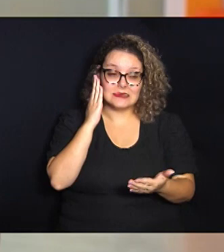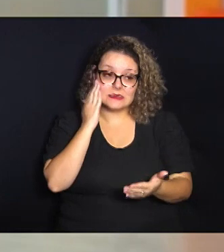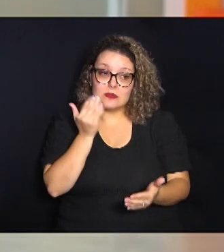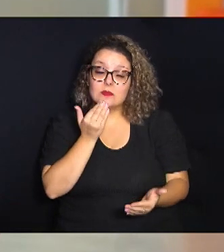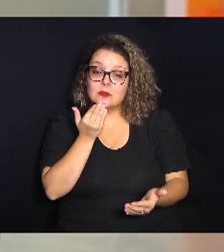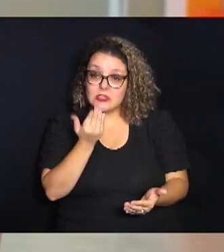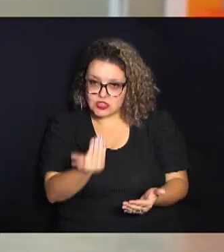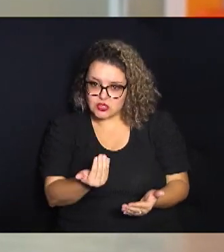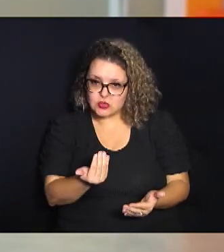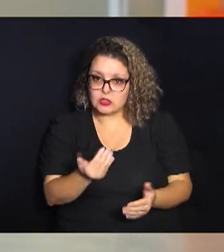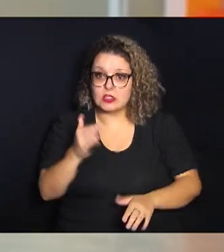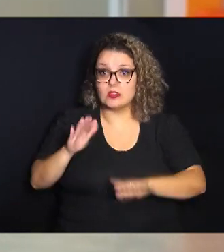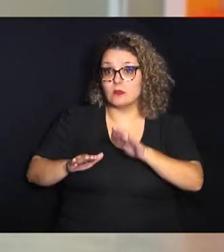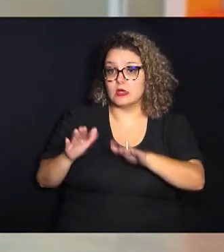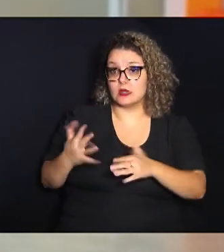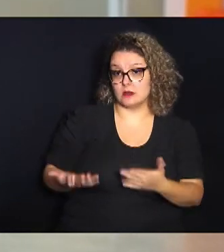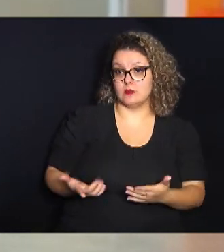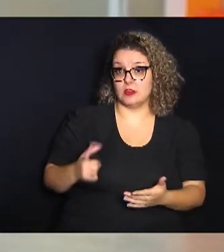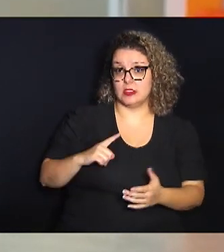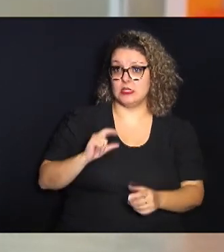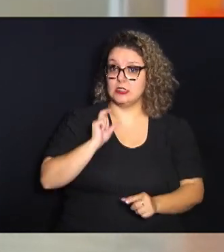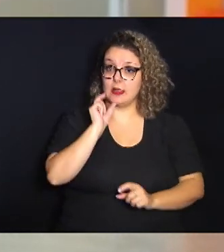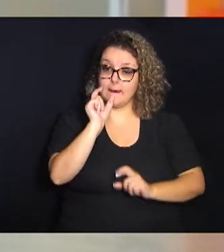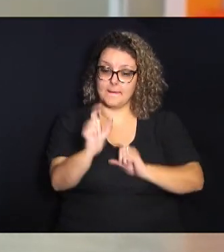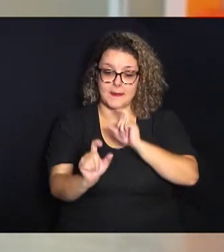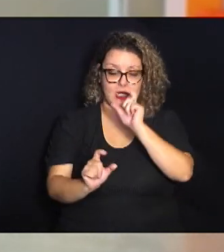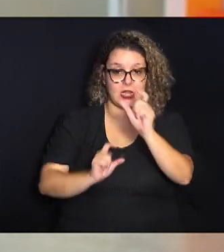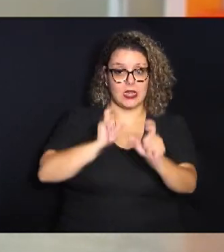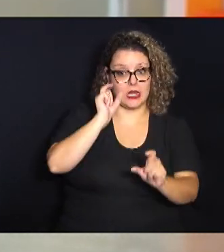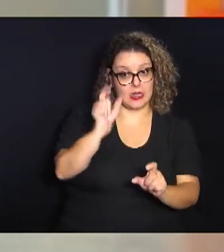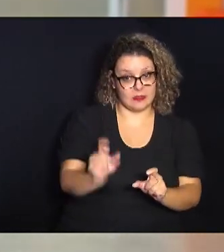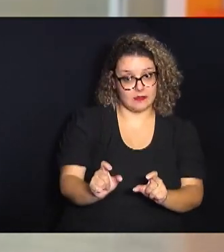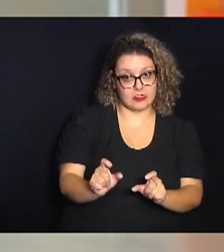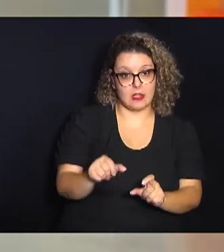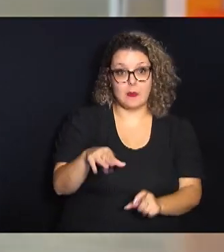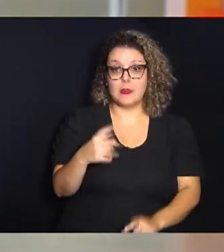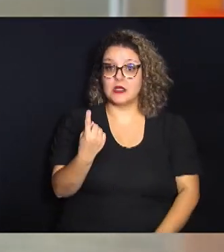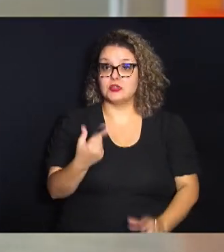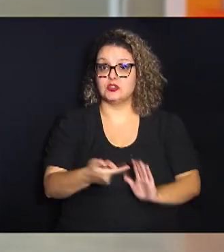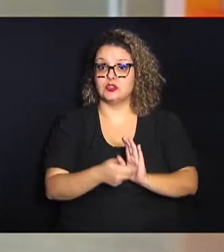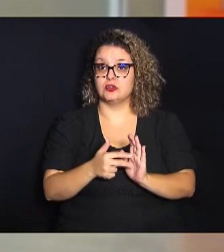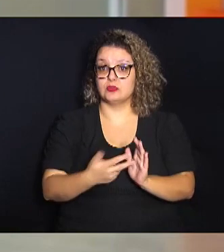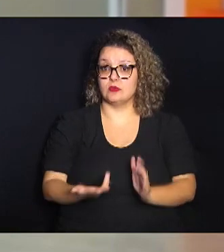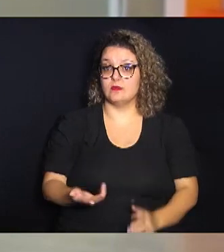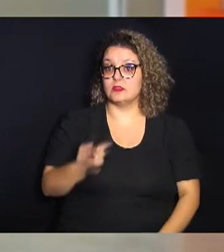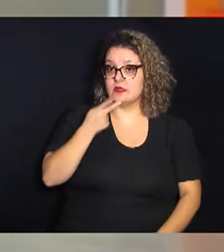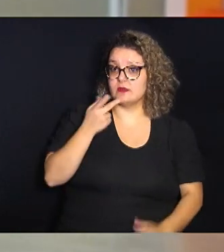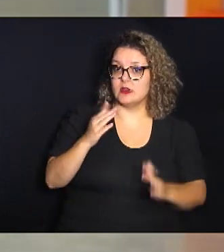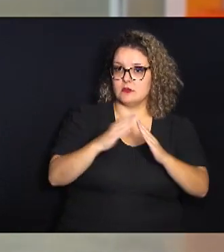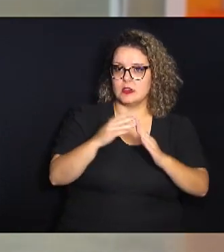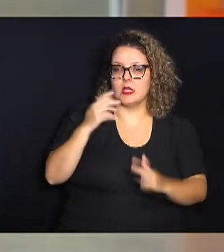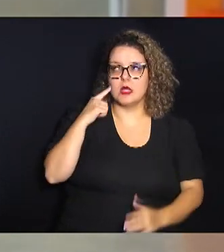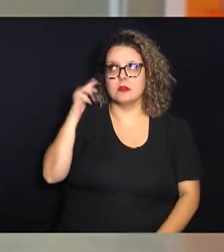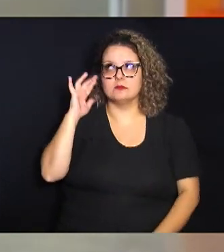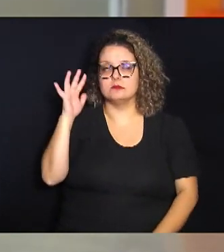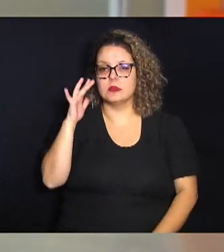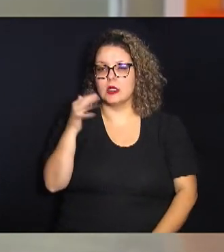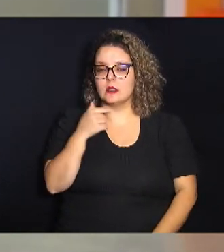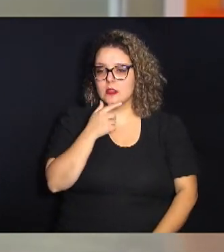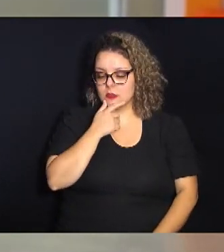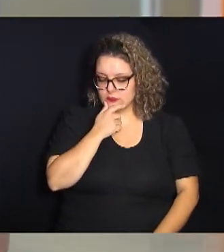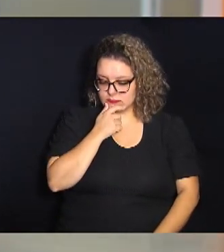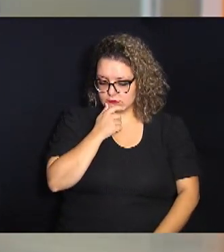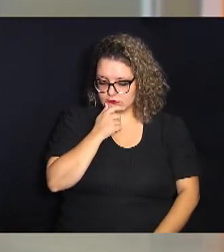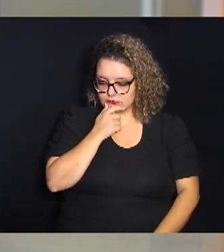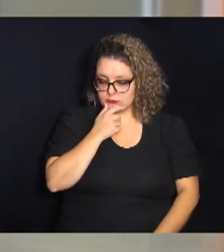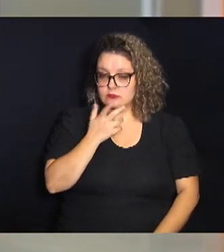então muitas vezes existem palavras que tem mais de um sentido você mencionou a casa agora há pouco me veio na cabeça me vem na mente